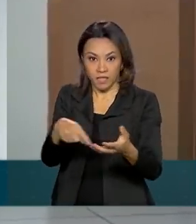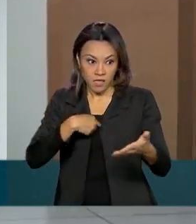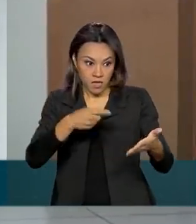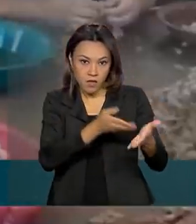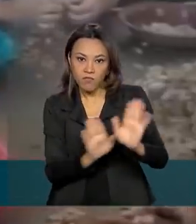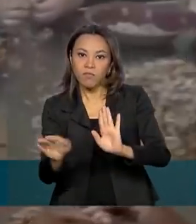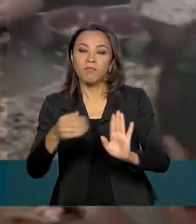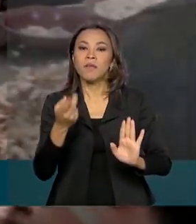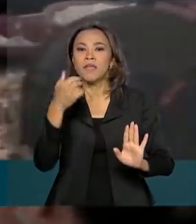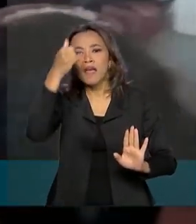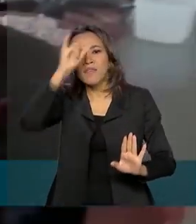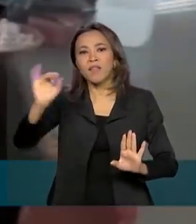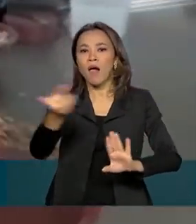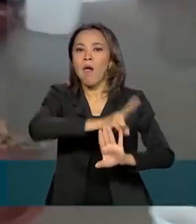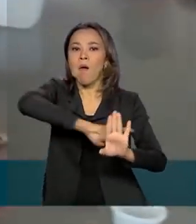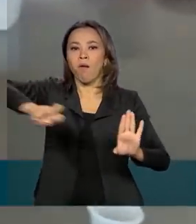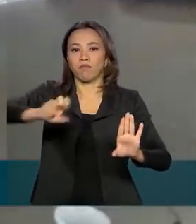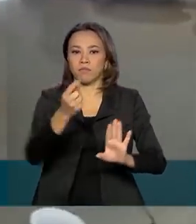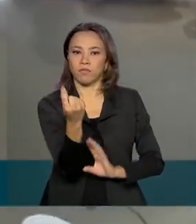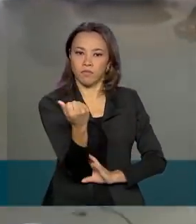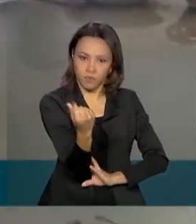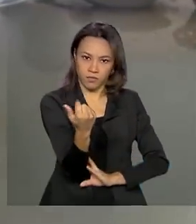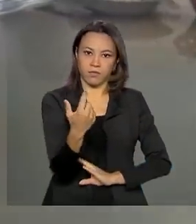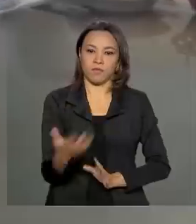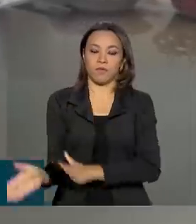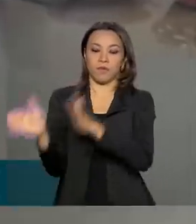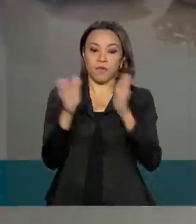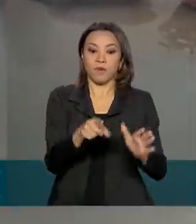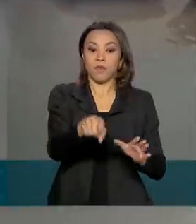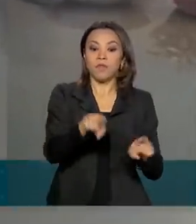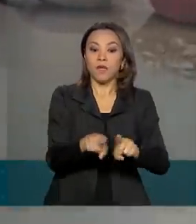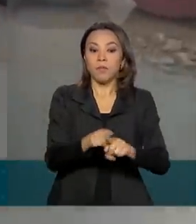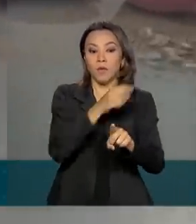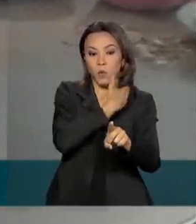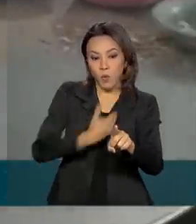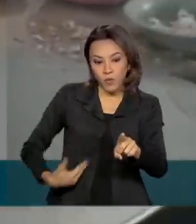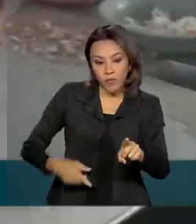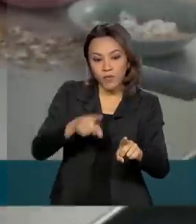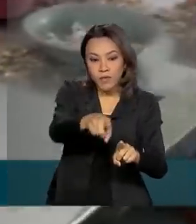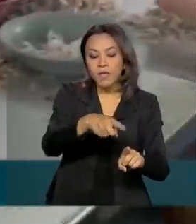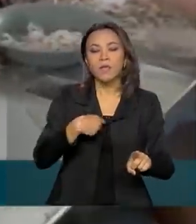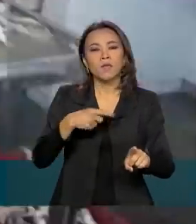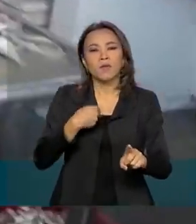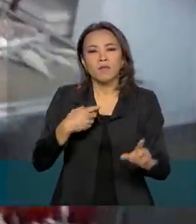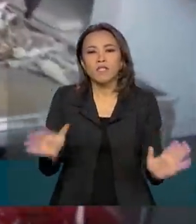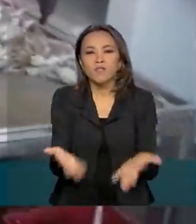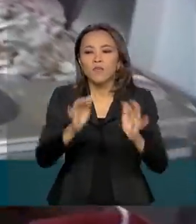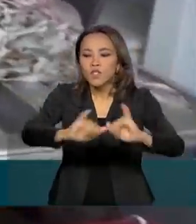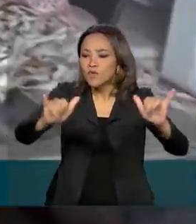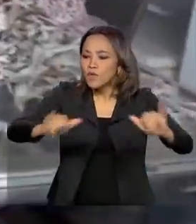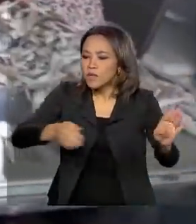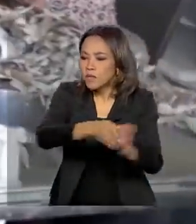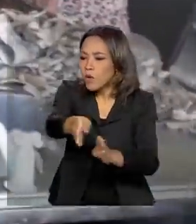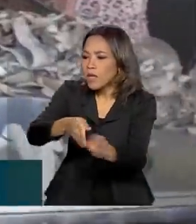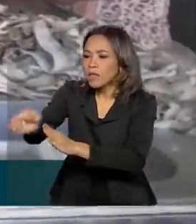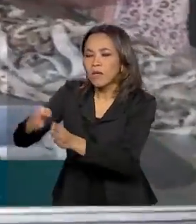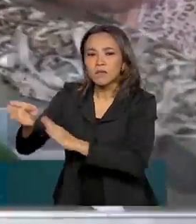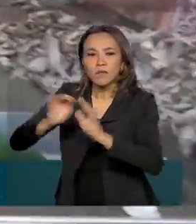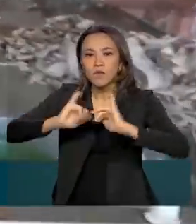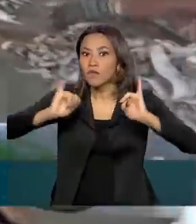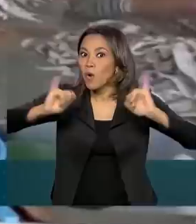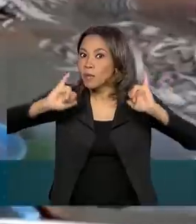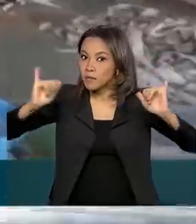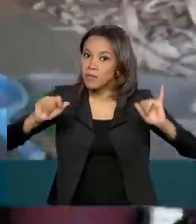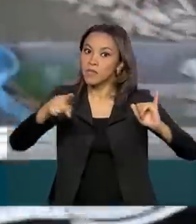recurso público. O governo também faz campanhas entre os pescadores artesanais e orienta sobre os cuidados com as